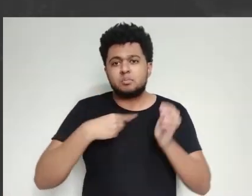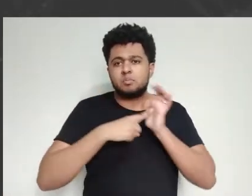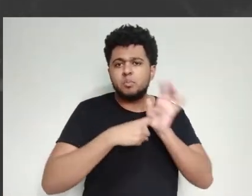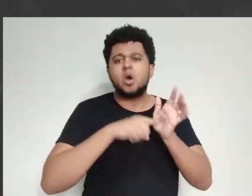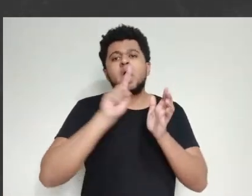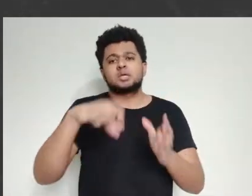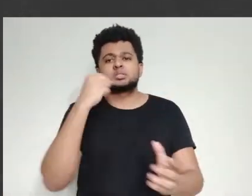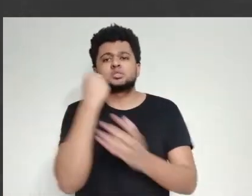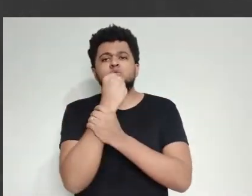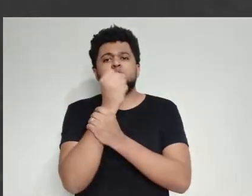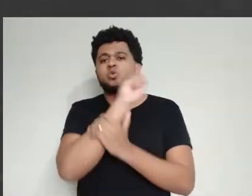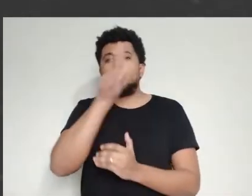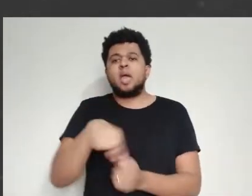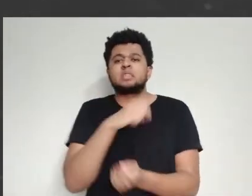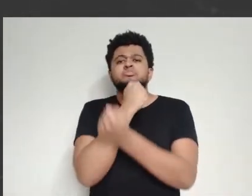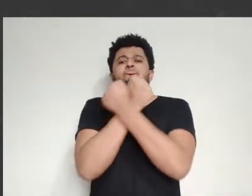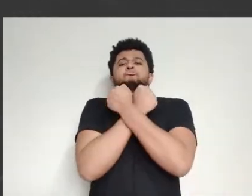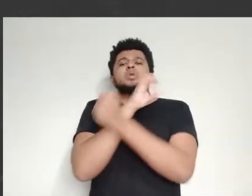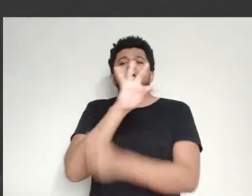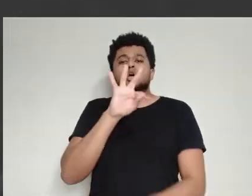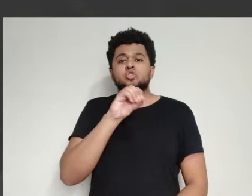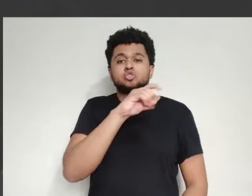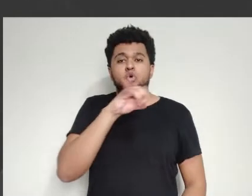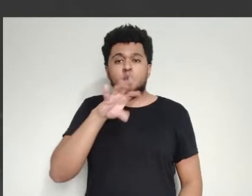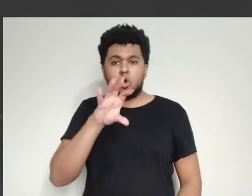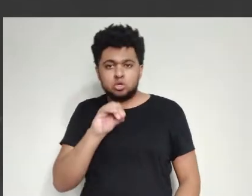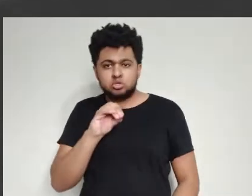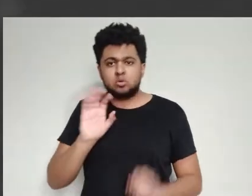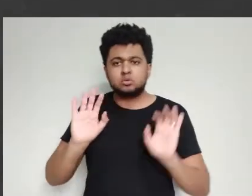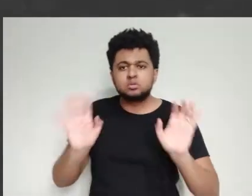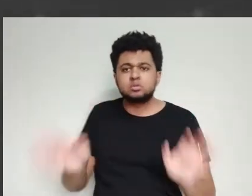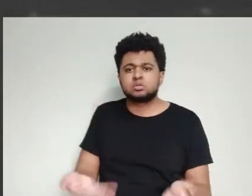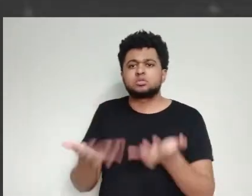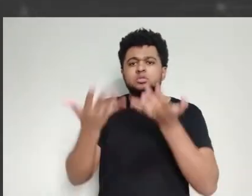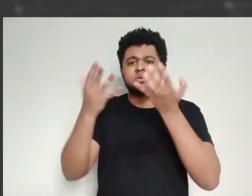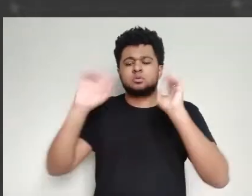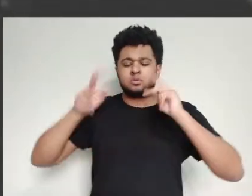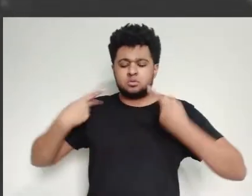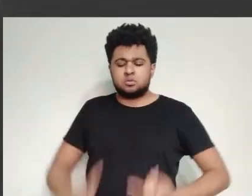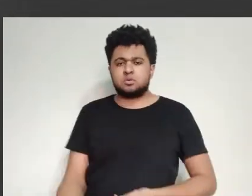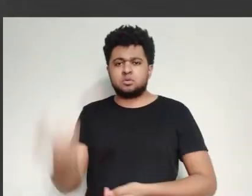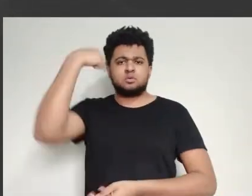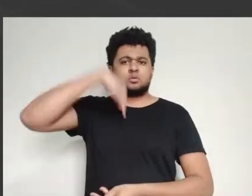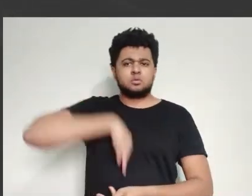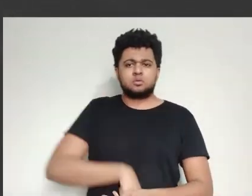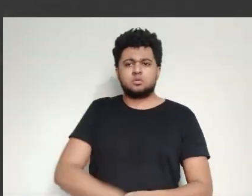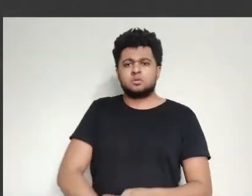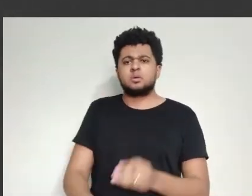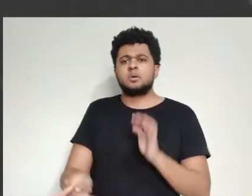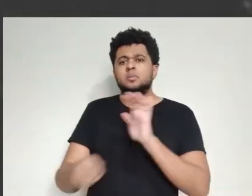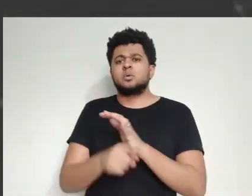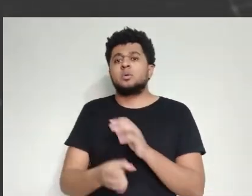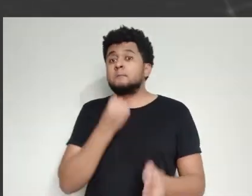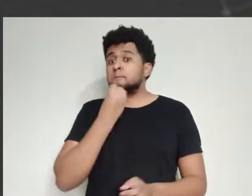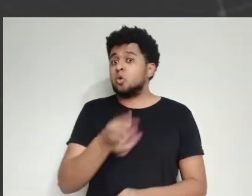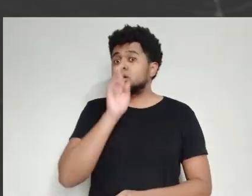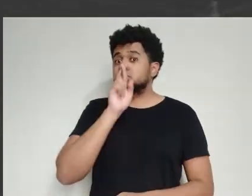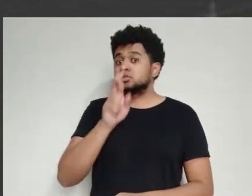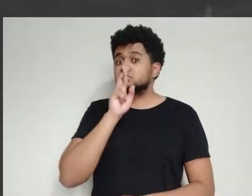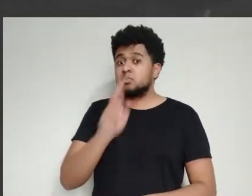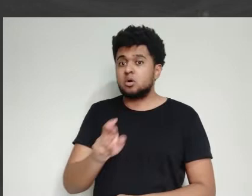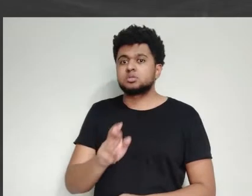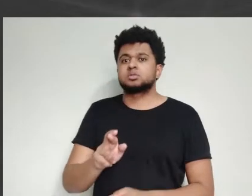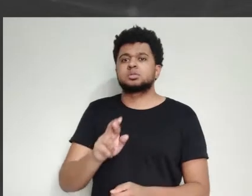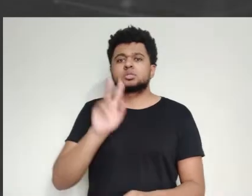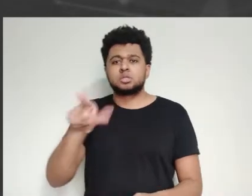bioquímicas, febre, comportamentais, deixou de comer, não deixou. Tudo isso tem que ser analisado. Ou seja, se alguma coisa der errado